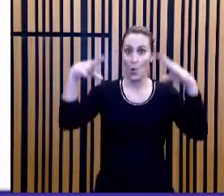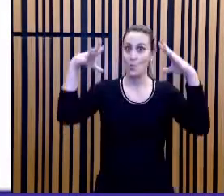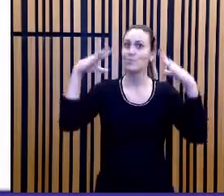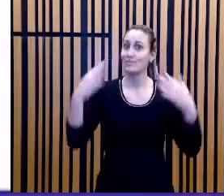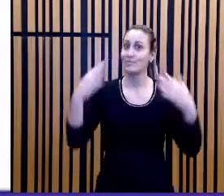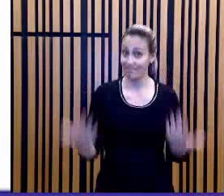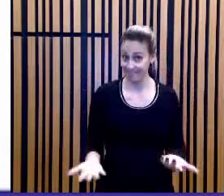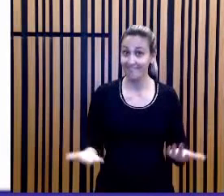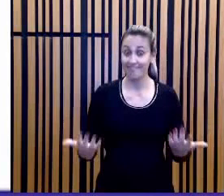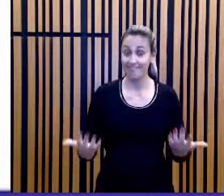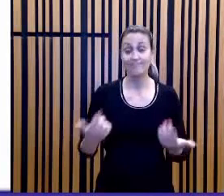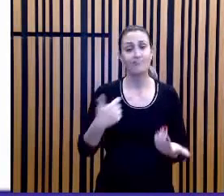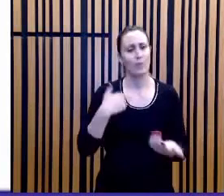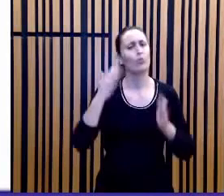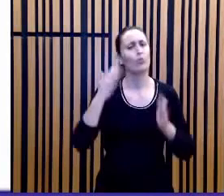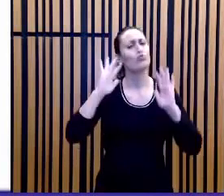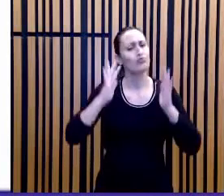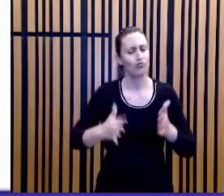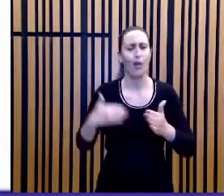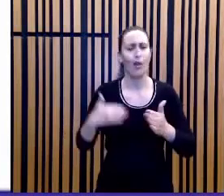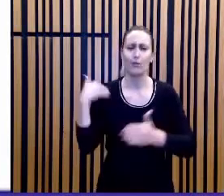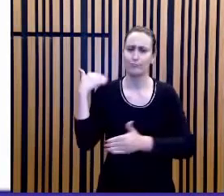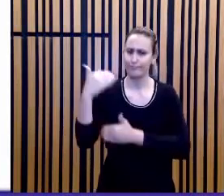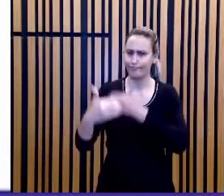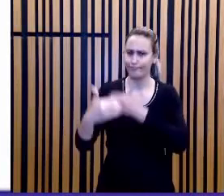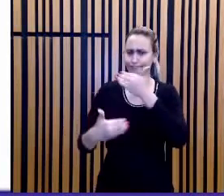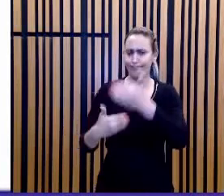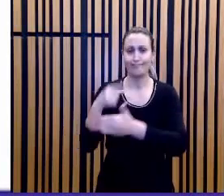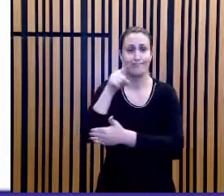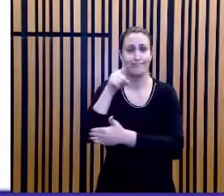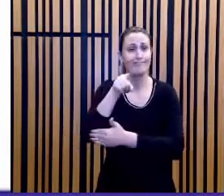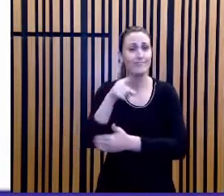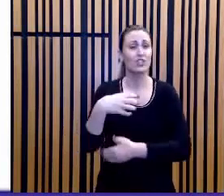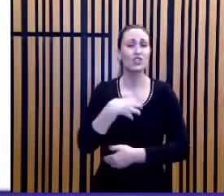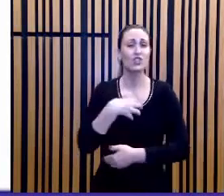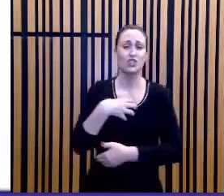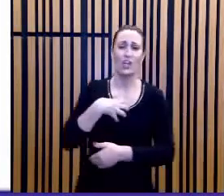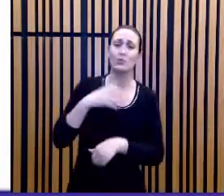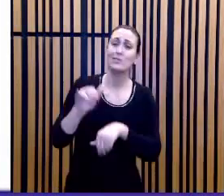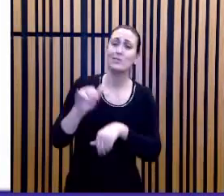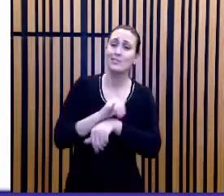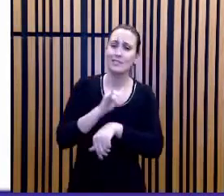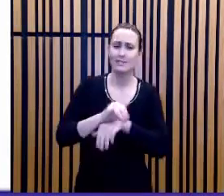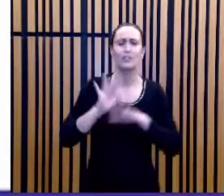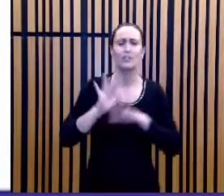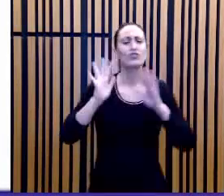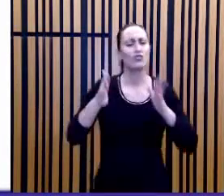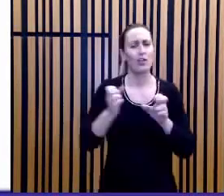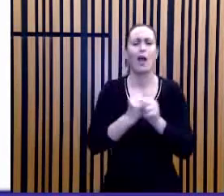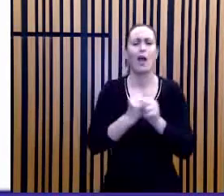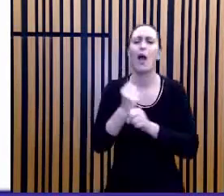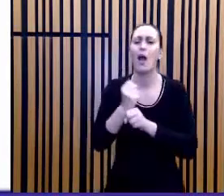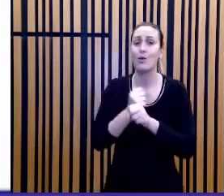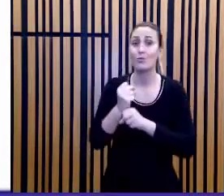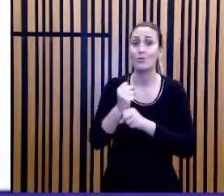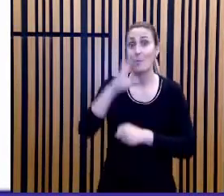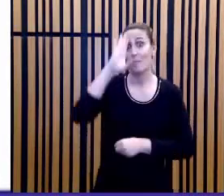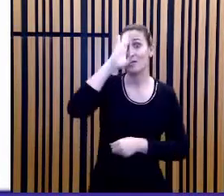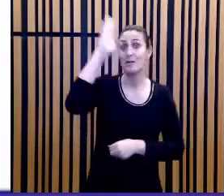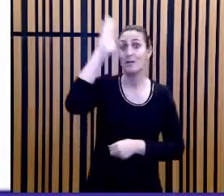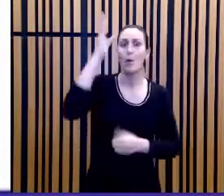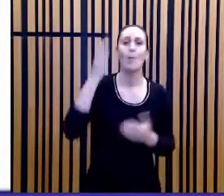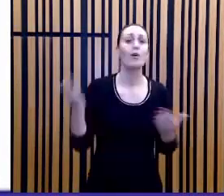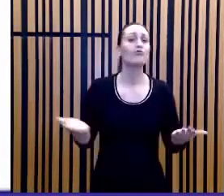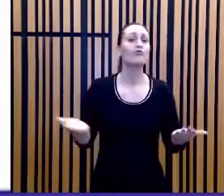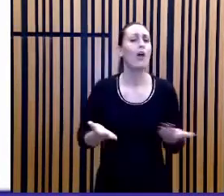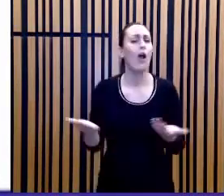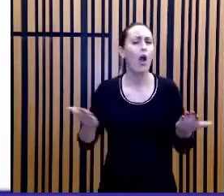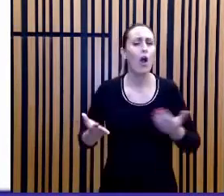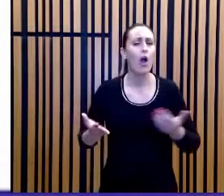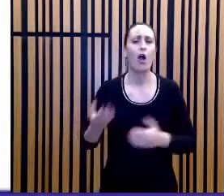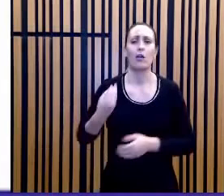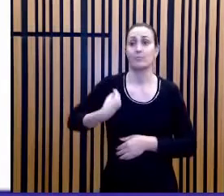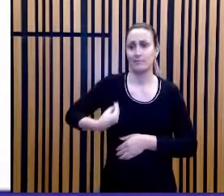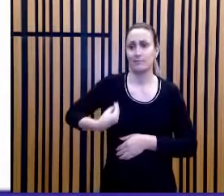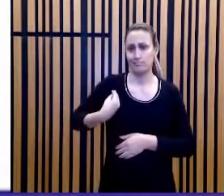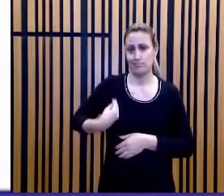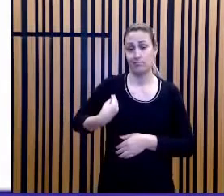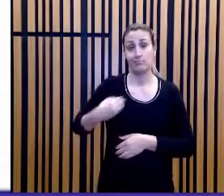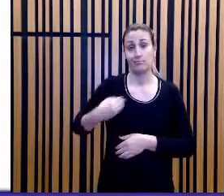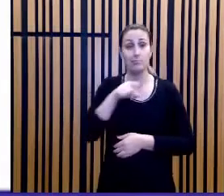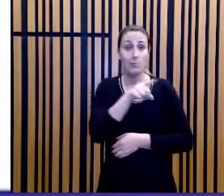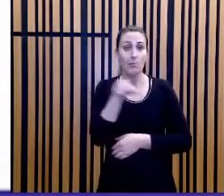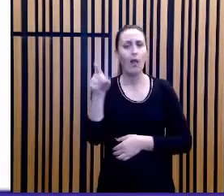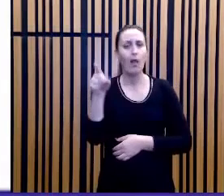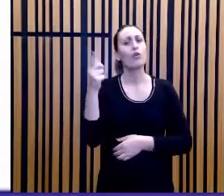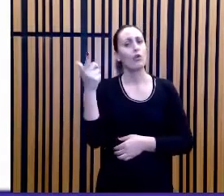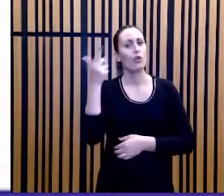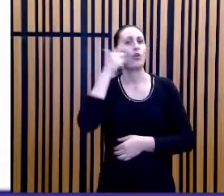vencedora. Já há muitos anos eu venho falando nessa estratégia para os meus alunos, antigamente presenciais, mais recentemente online, para que coloquem